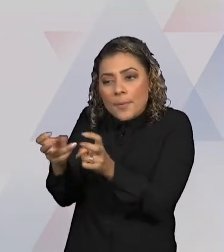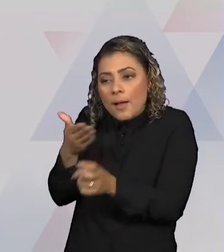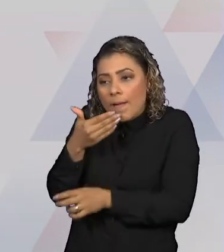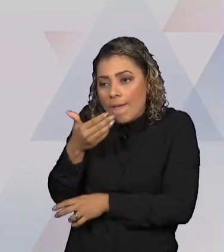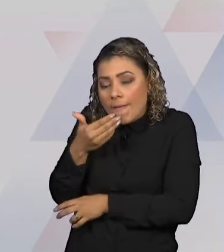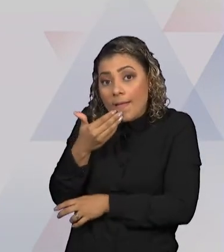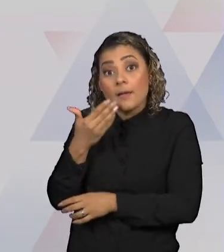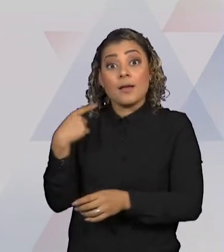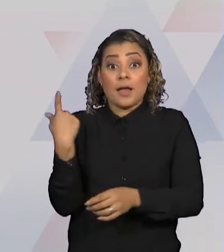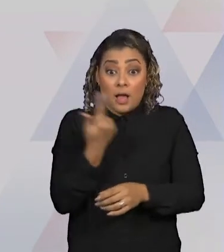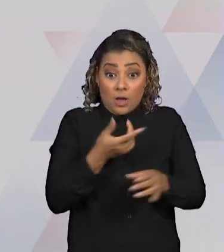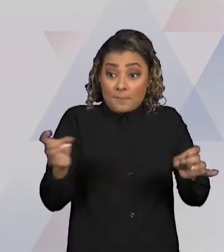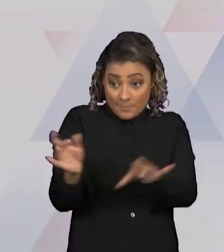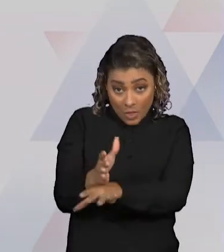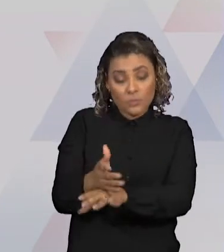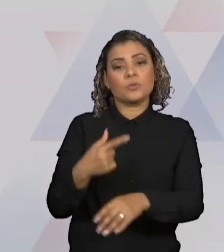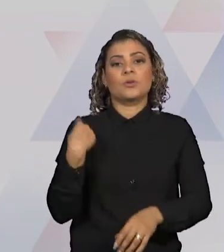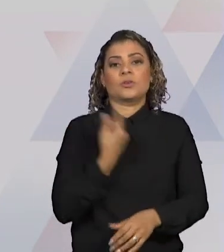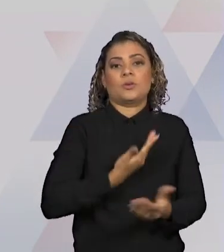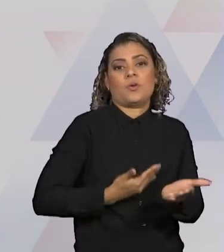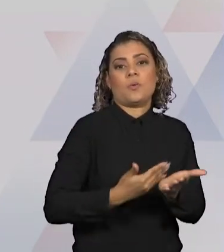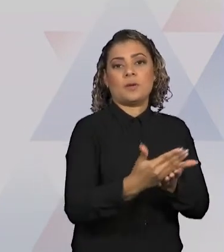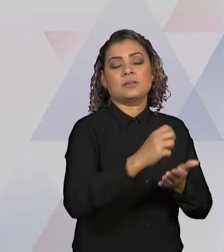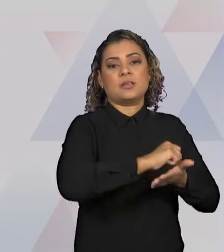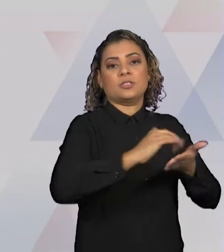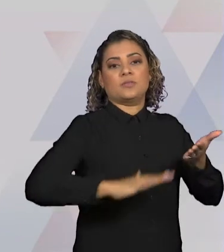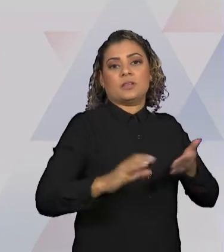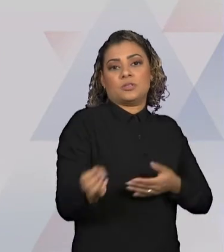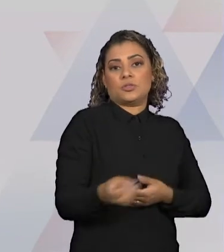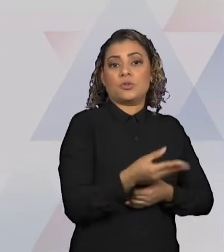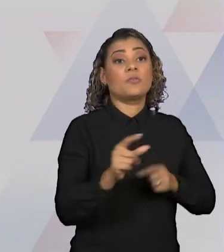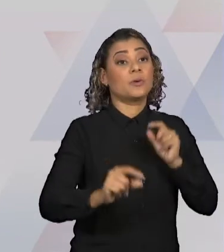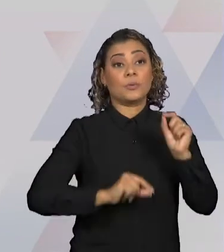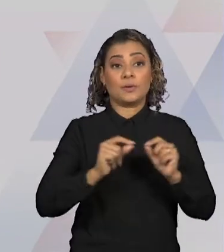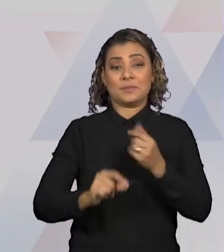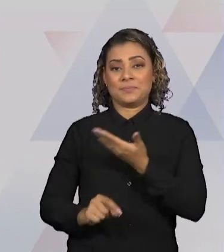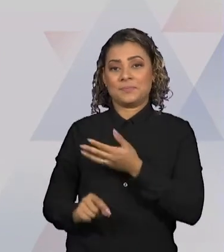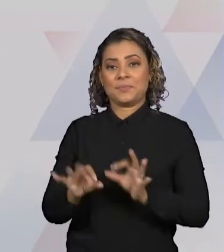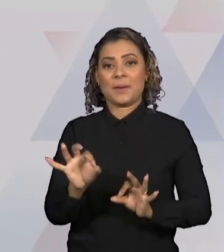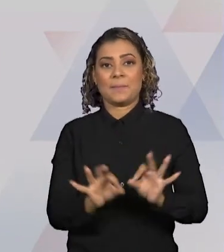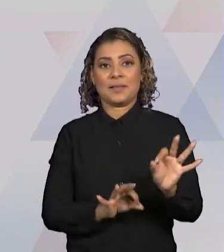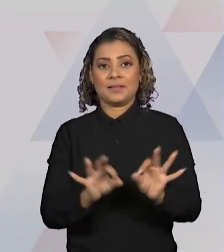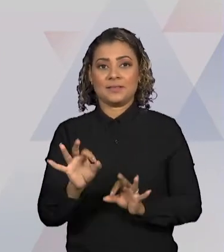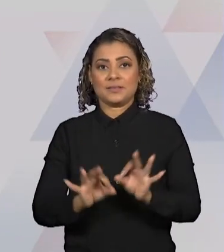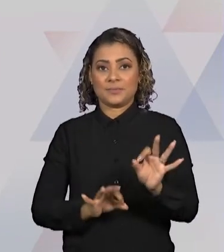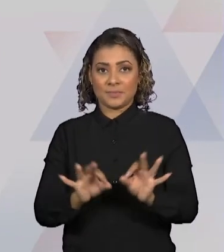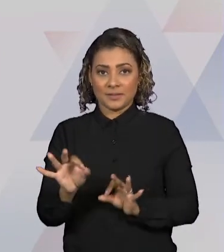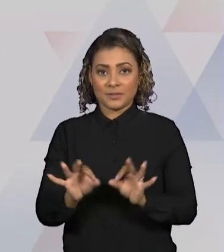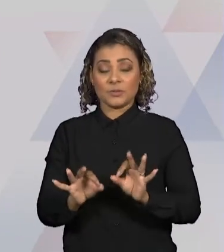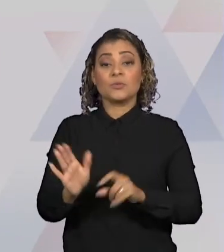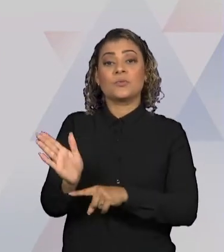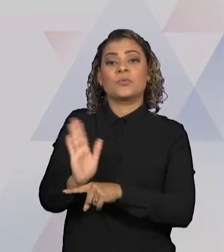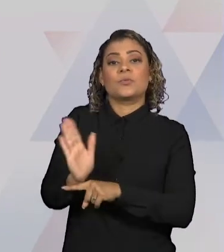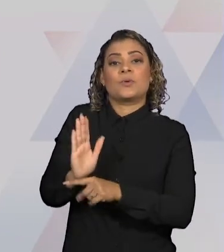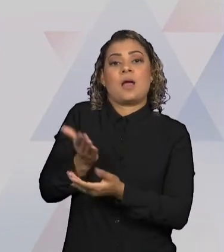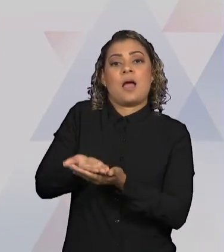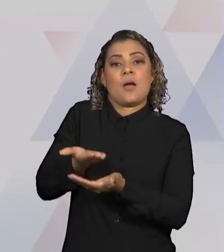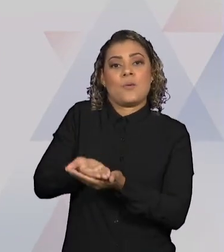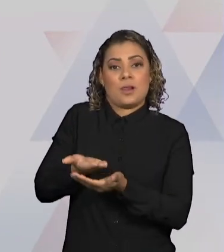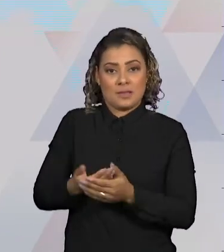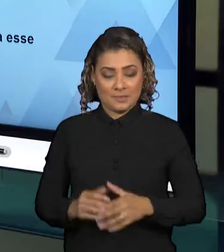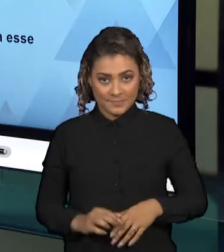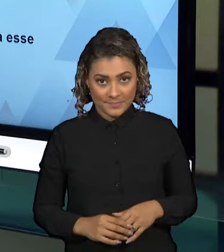iniciaremos uma próxima atividade da disciplina que é o planejamento da videoaula.